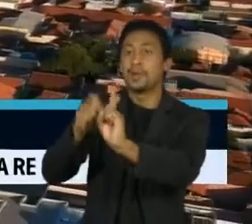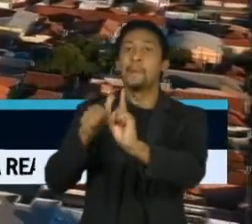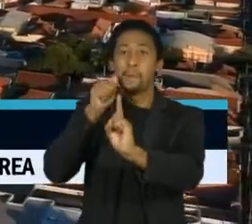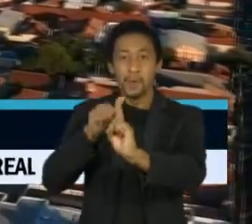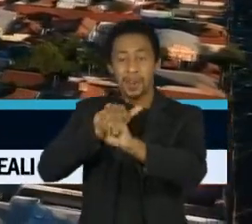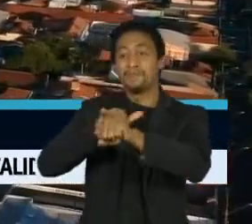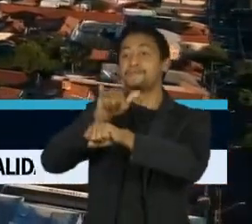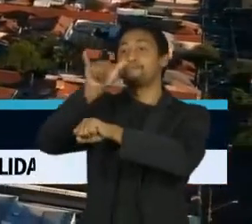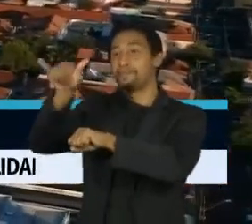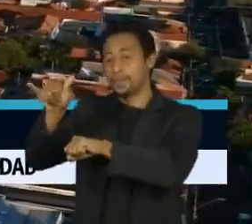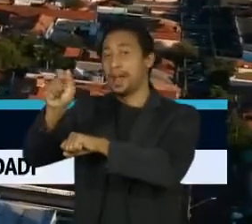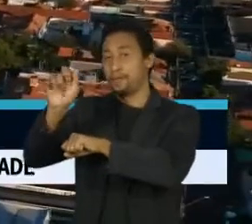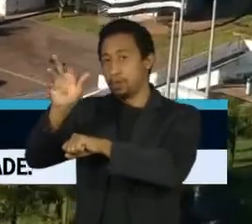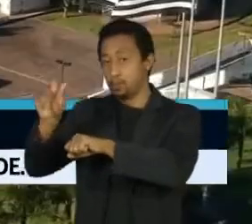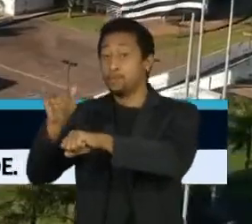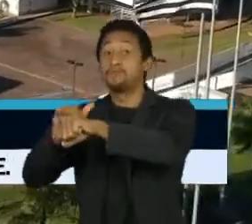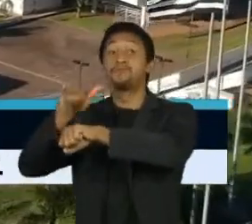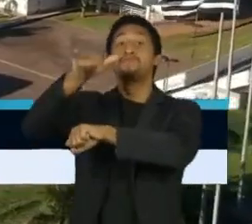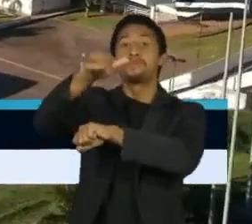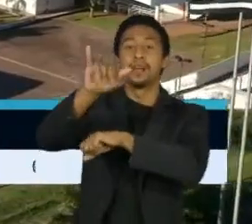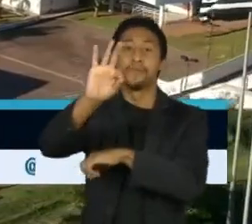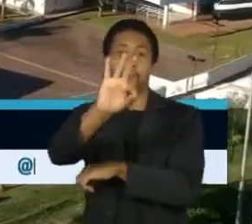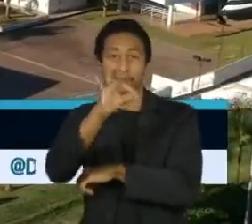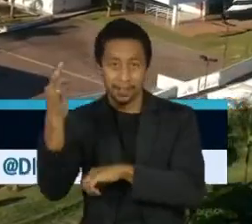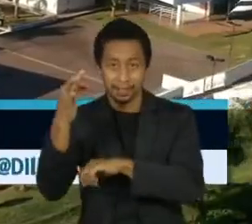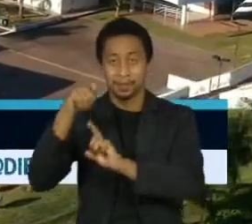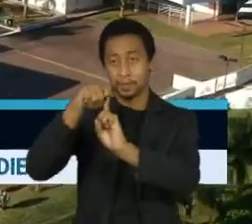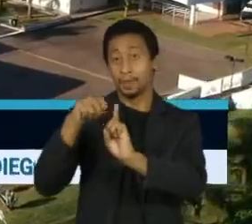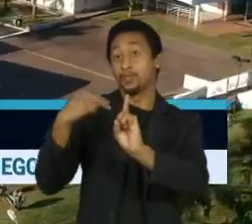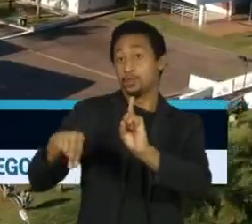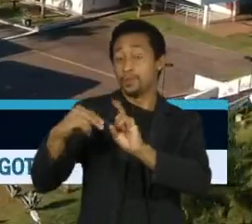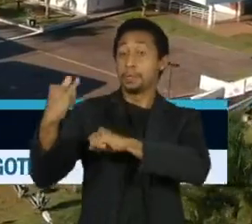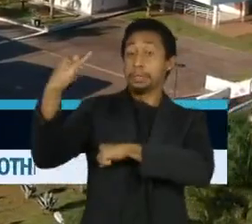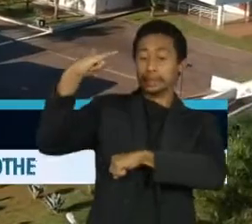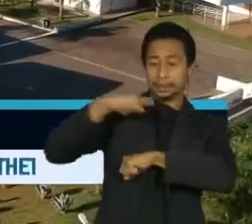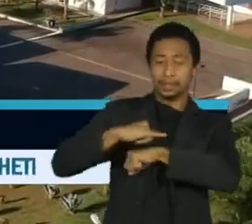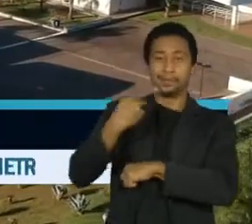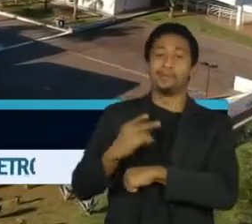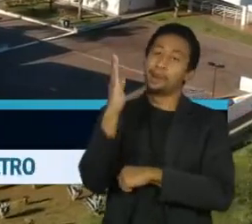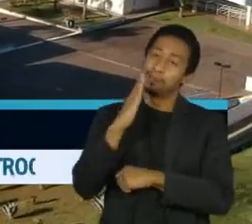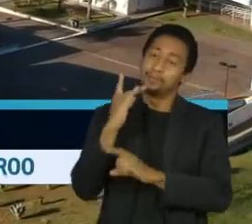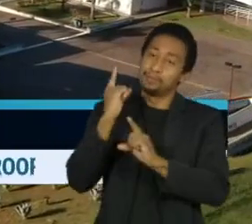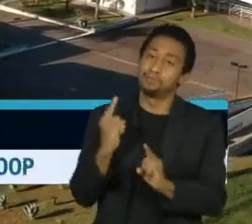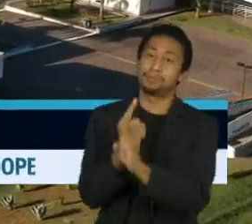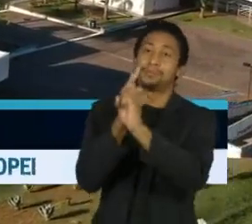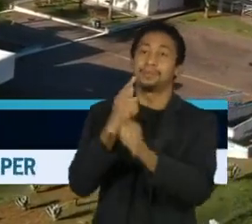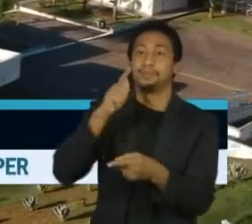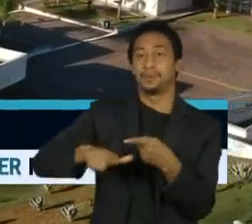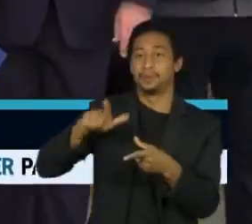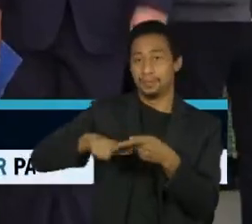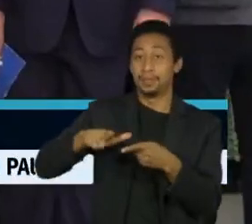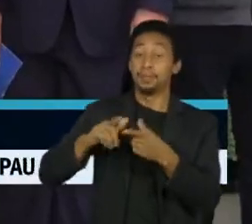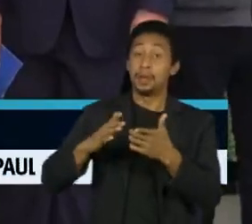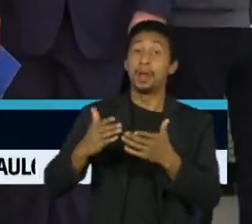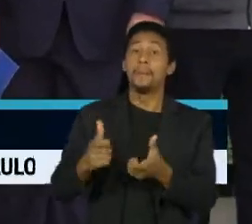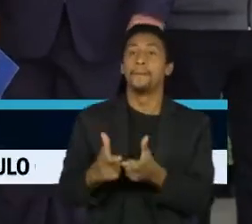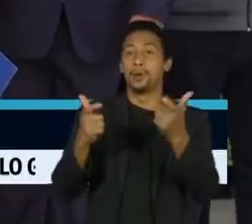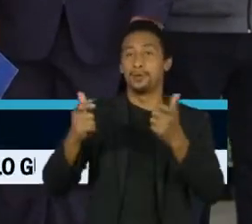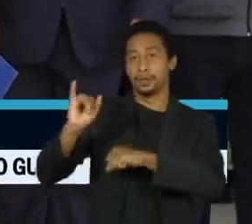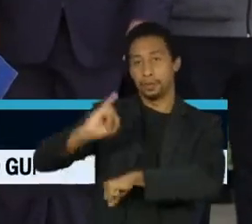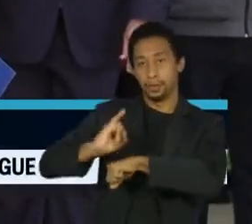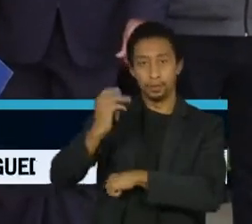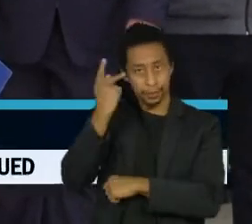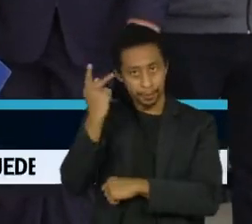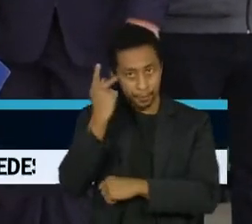à África do Sul e à França em novembro. É o primeiro caso no interior. Os demais foram registrados na capital. Hoje,